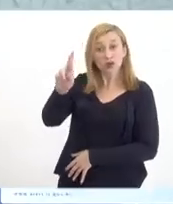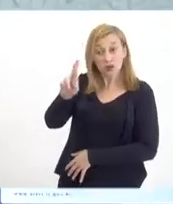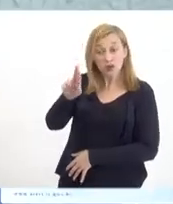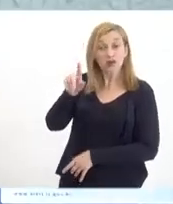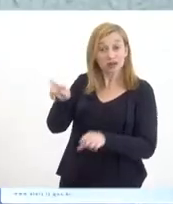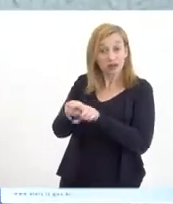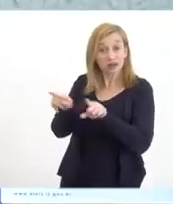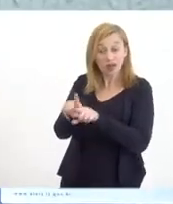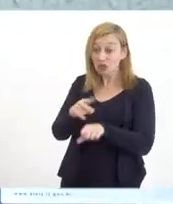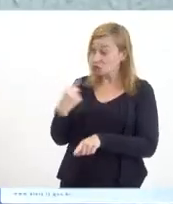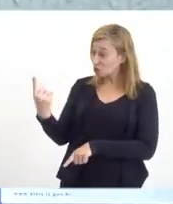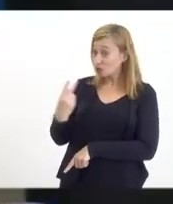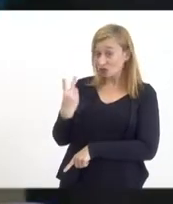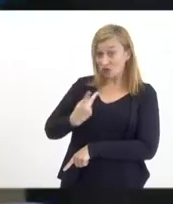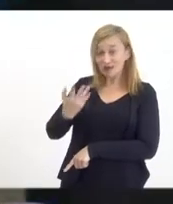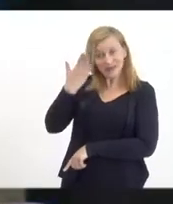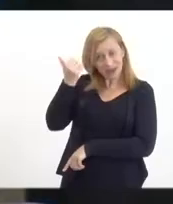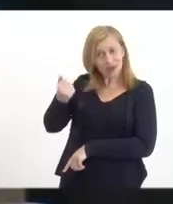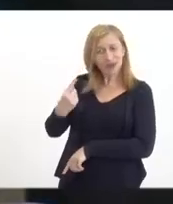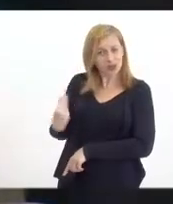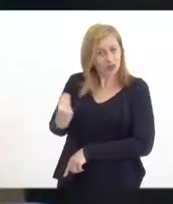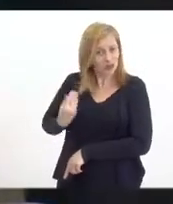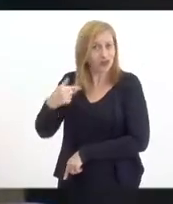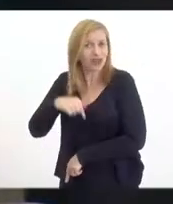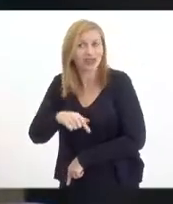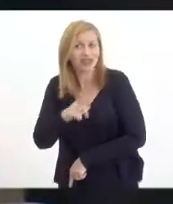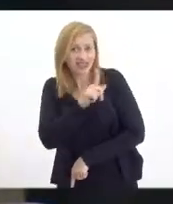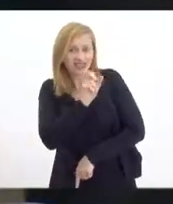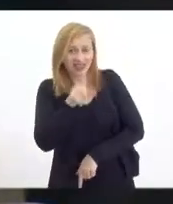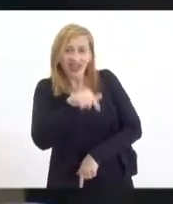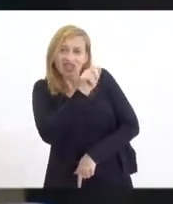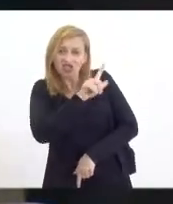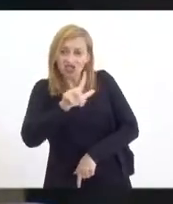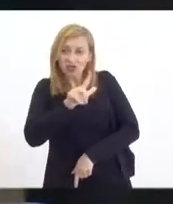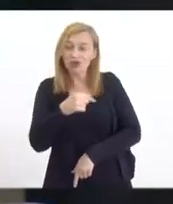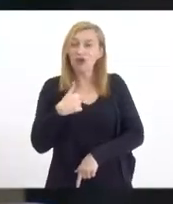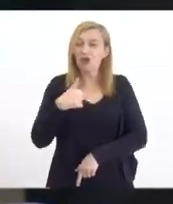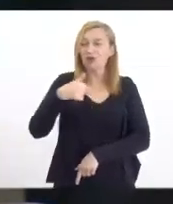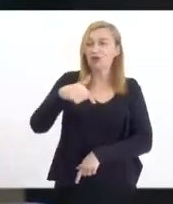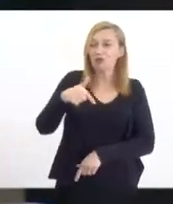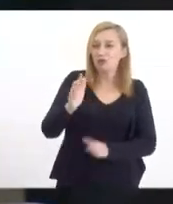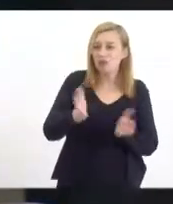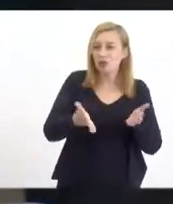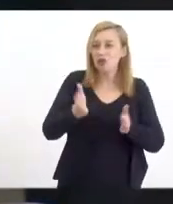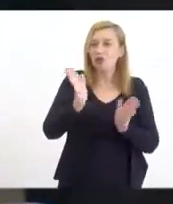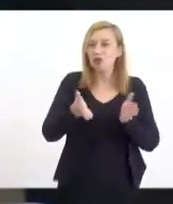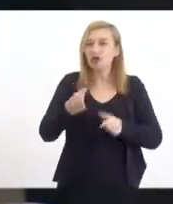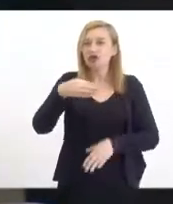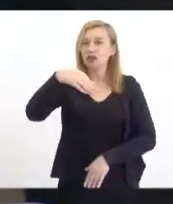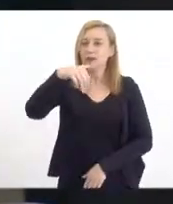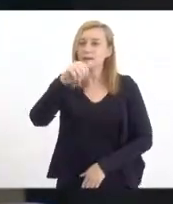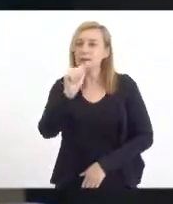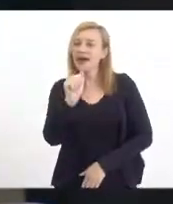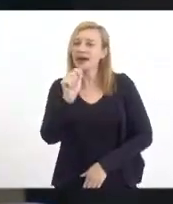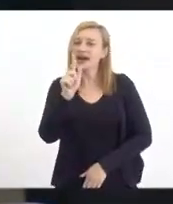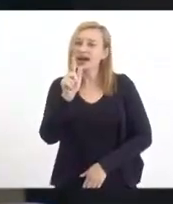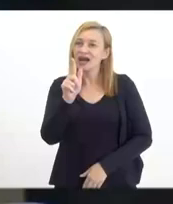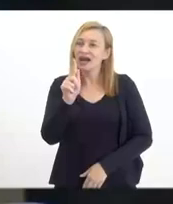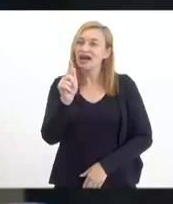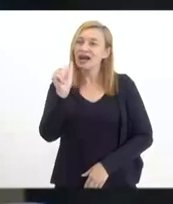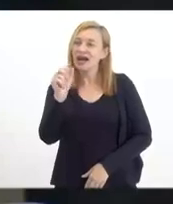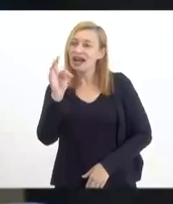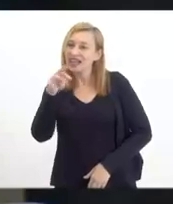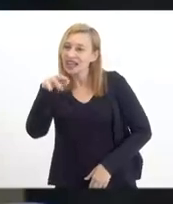sabe e vivo aqui, Gil, sou morador de Mangaratiba hoje e vivo aqui em Itaguaí. Então, minha